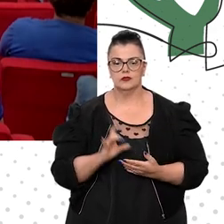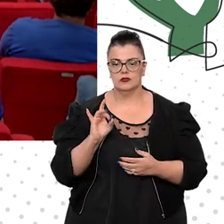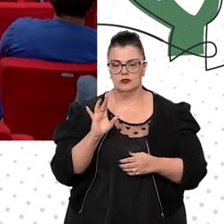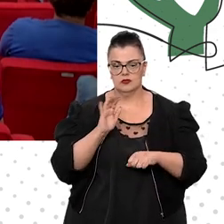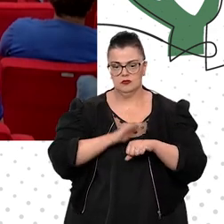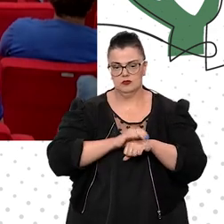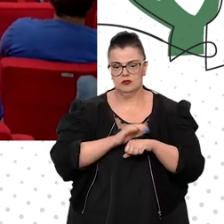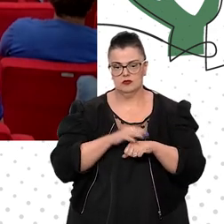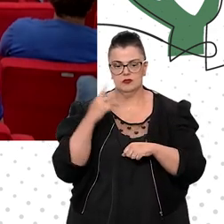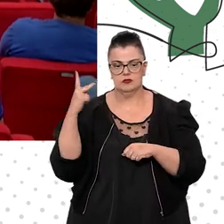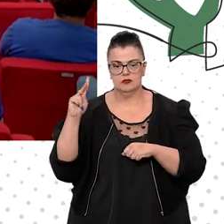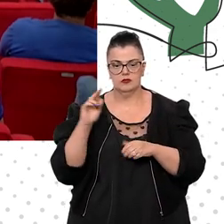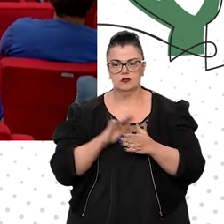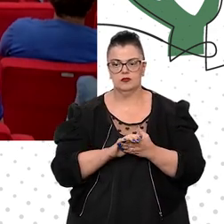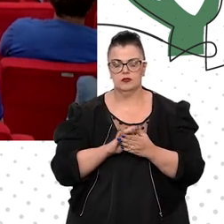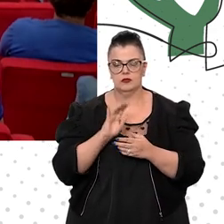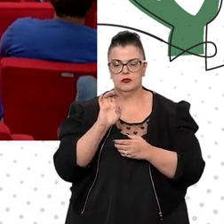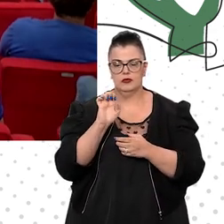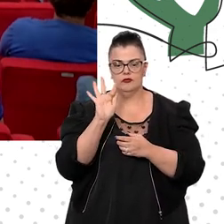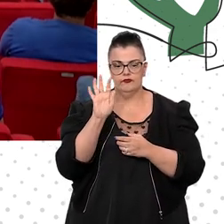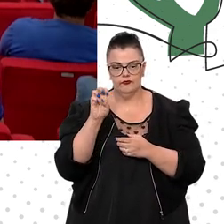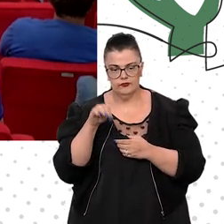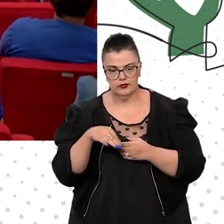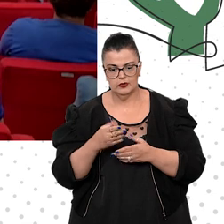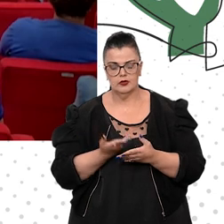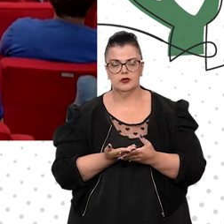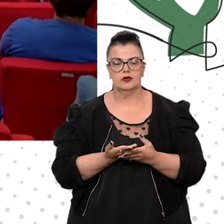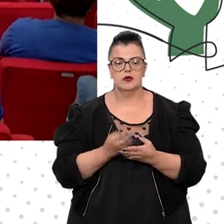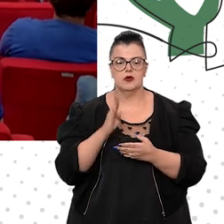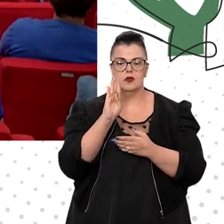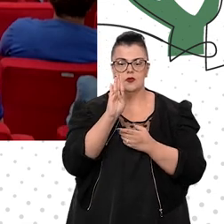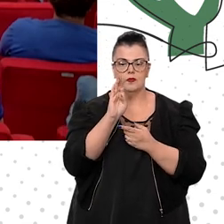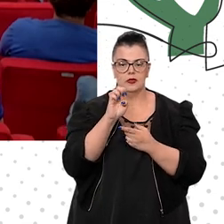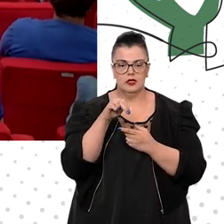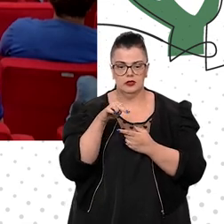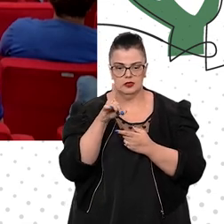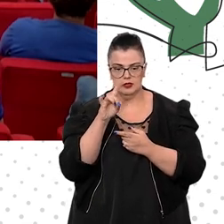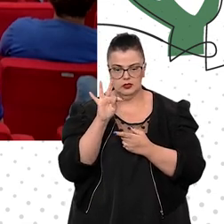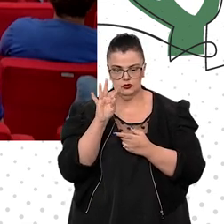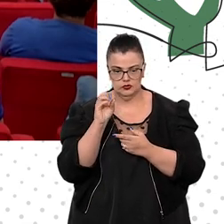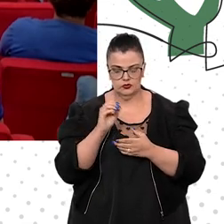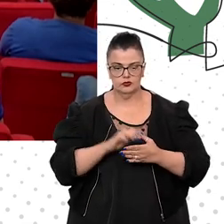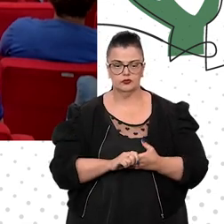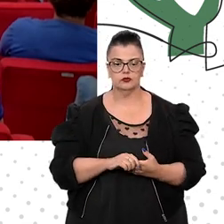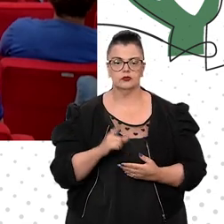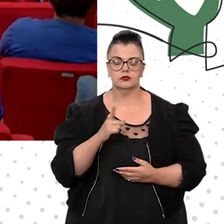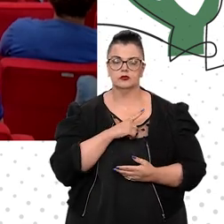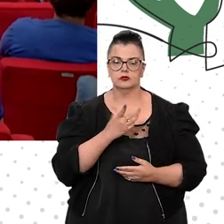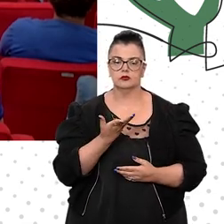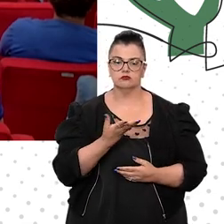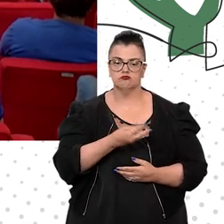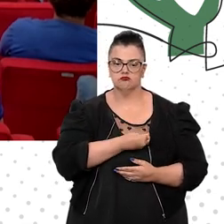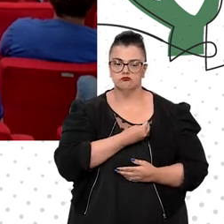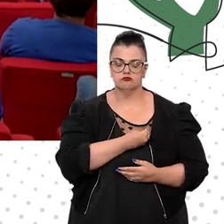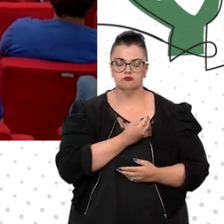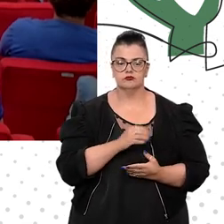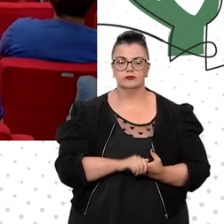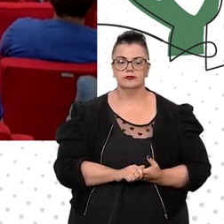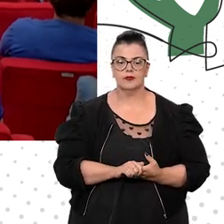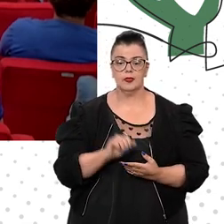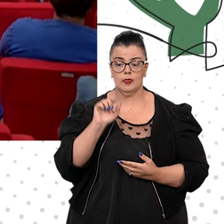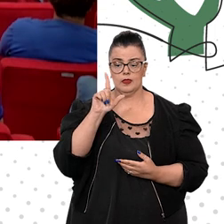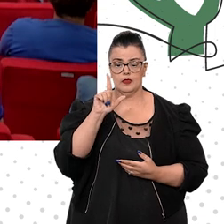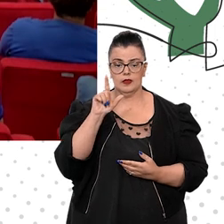a nossa Infam. Evidentemente, ministro Benedito está, o doutor Leonardo que está aqui,